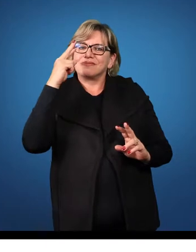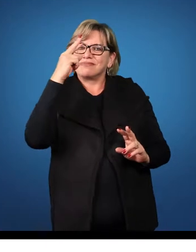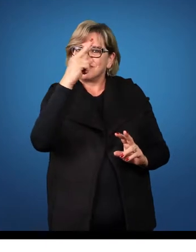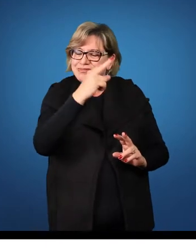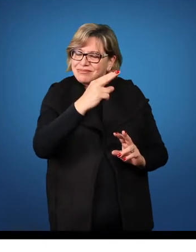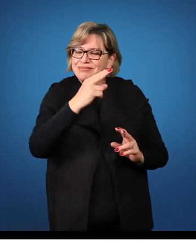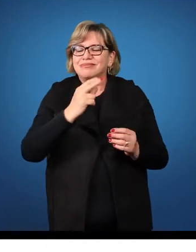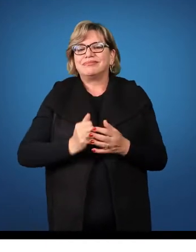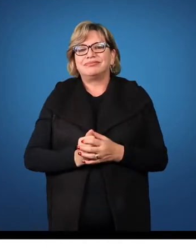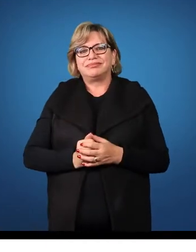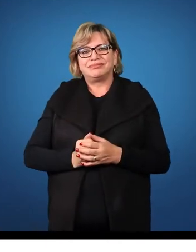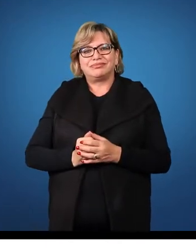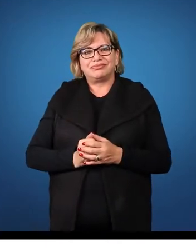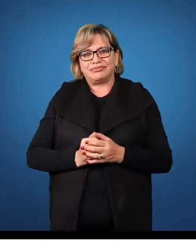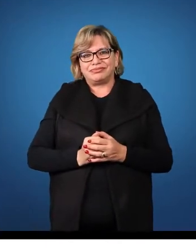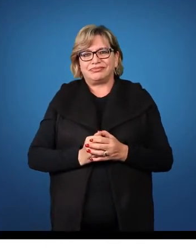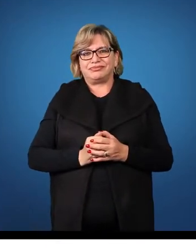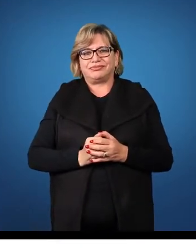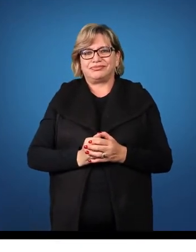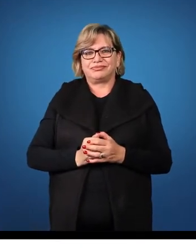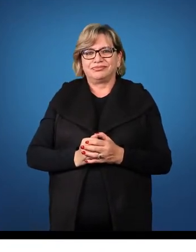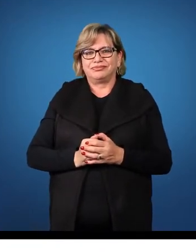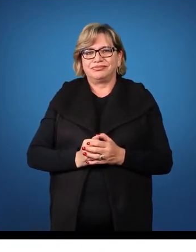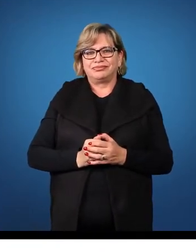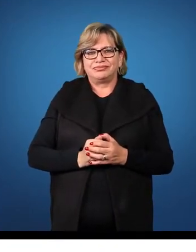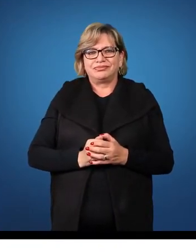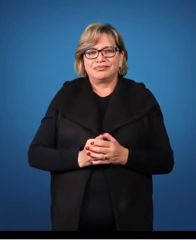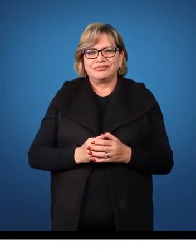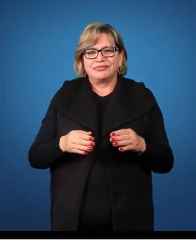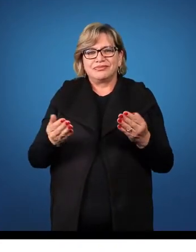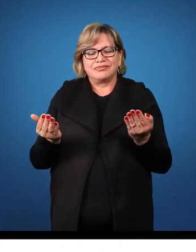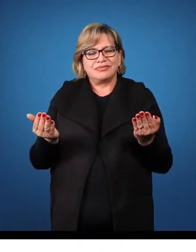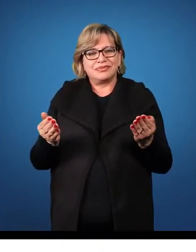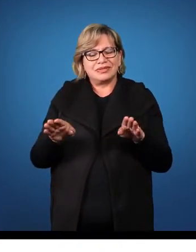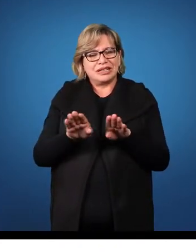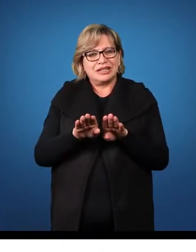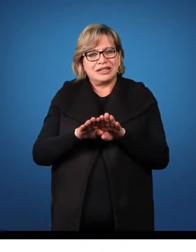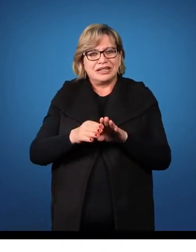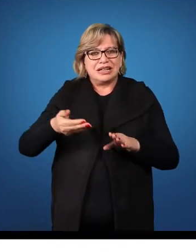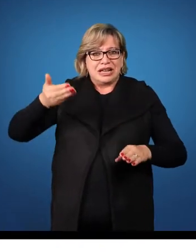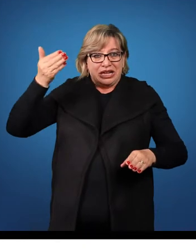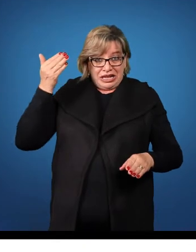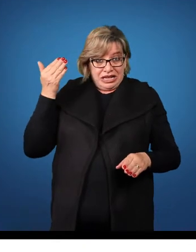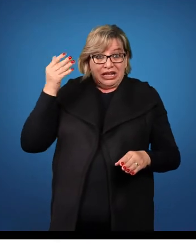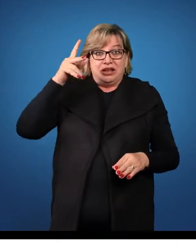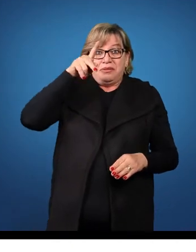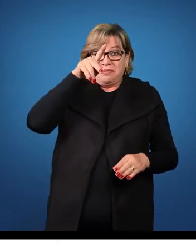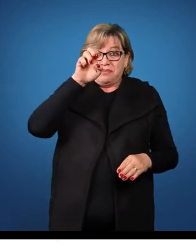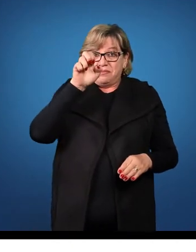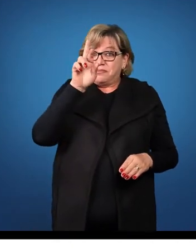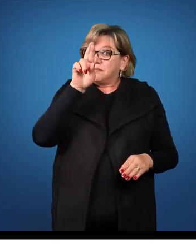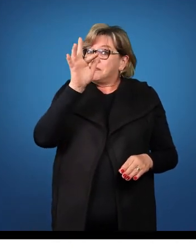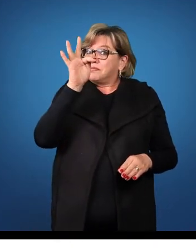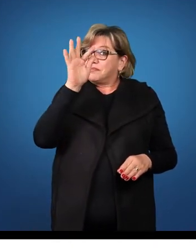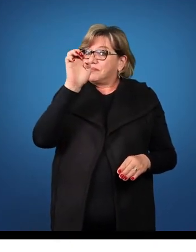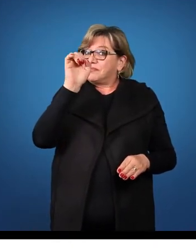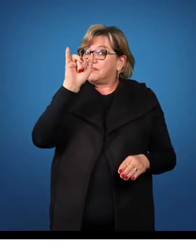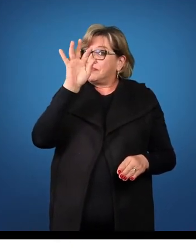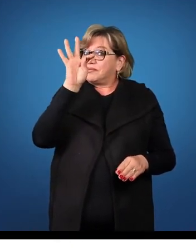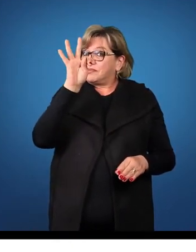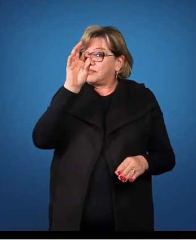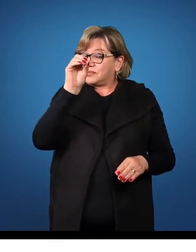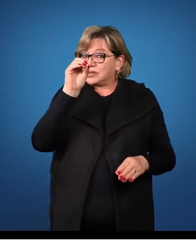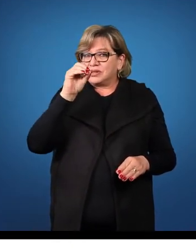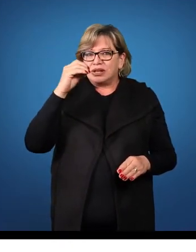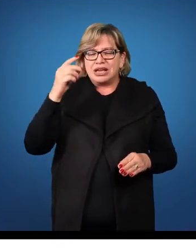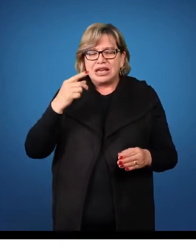louvado. No pretérito perfeito do indicativo, quando eu